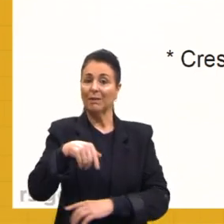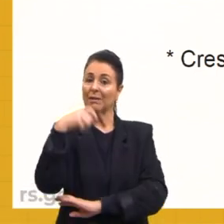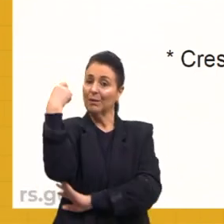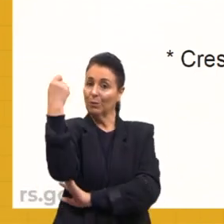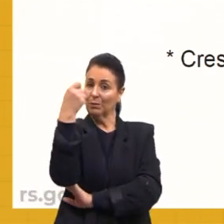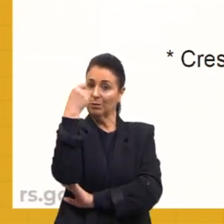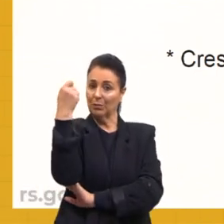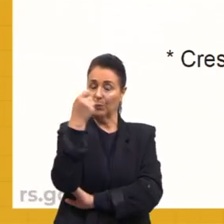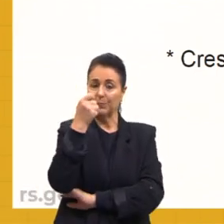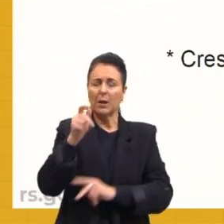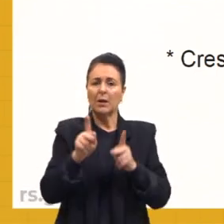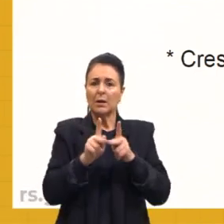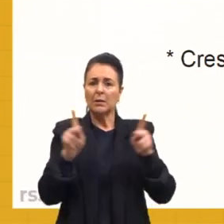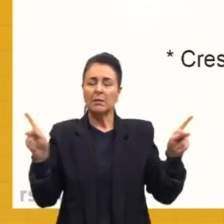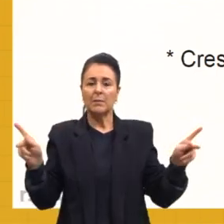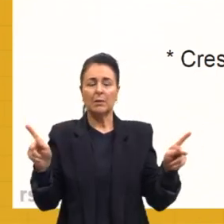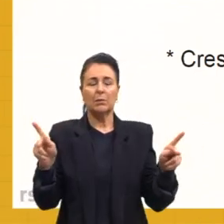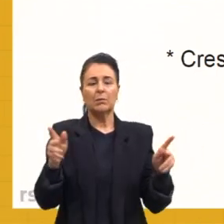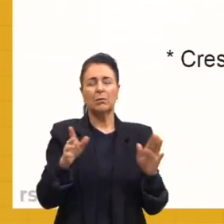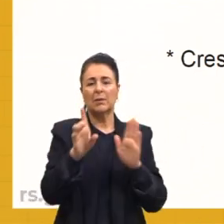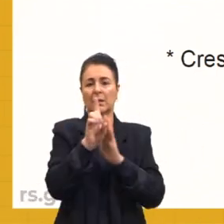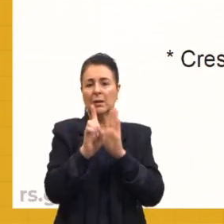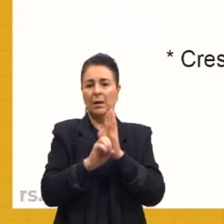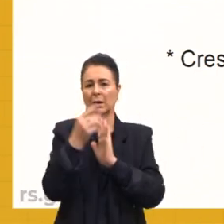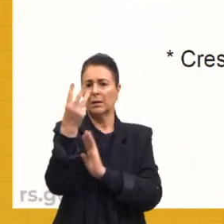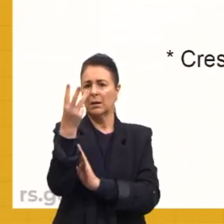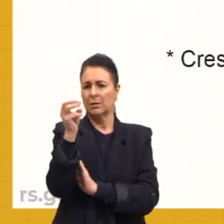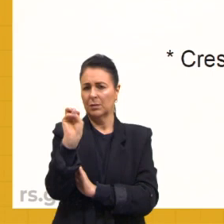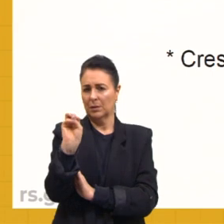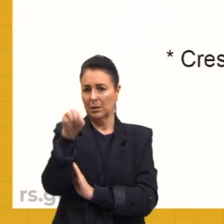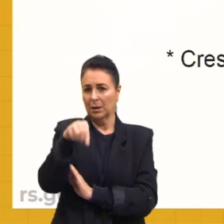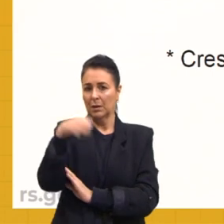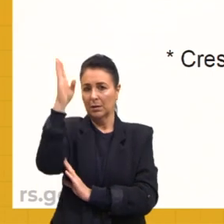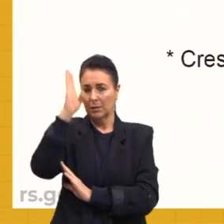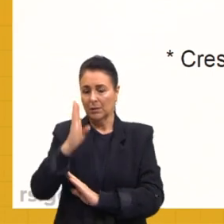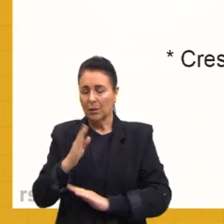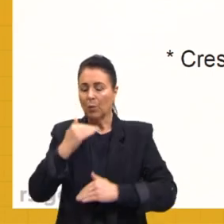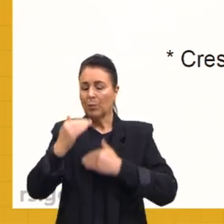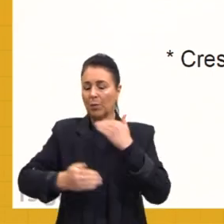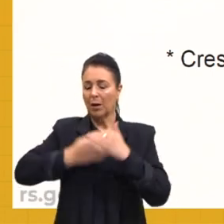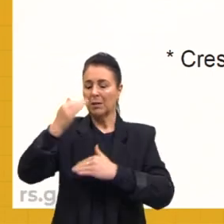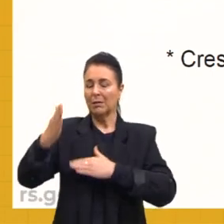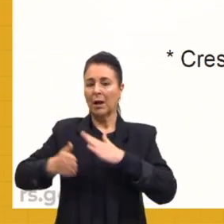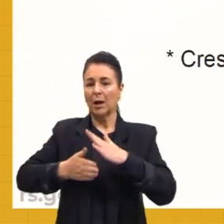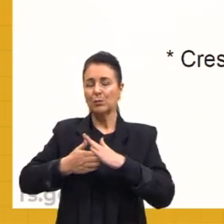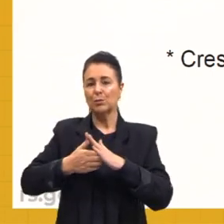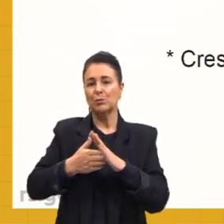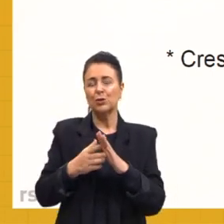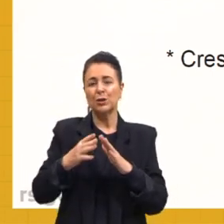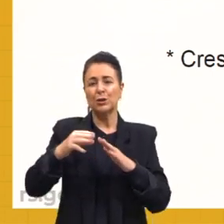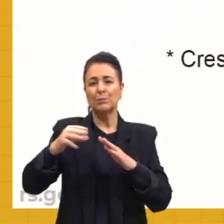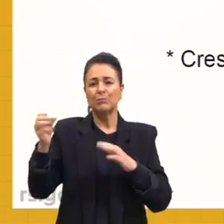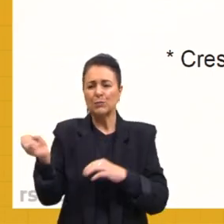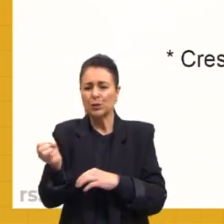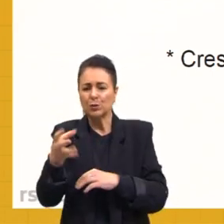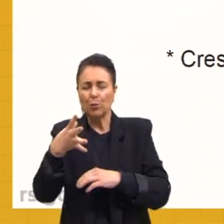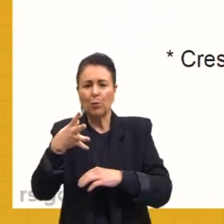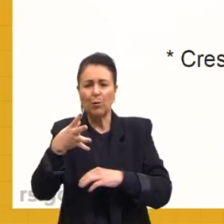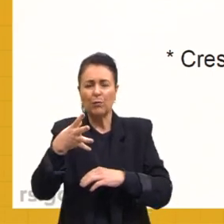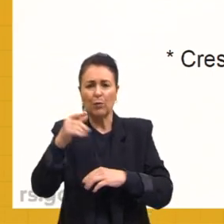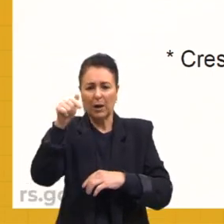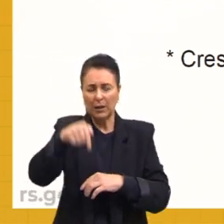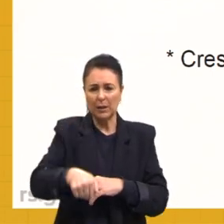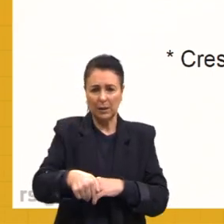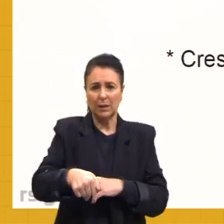Bom, turma, nesse período, já a partir de 30, com esse processo de modernização do Brasil, já na década de 30, mas muito